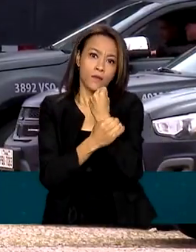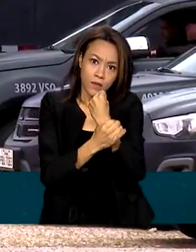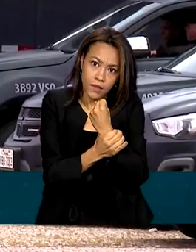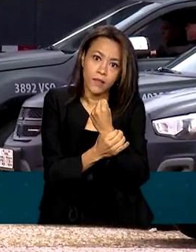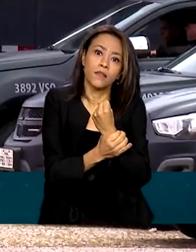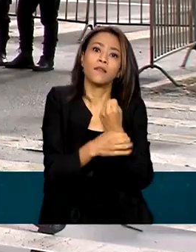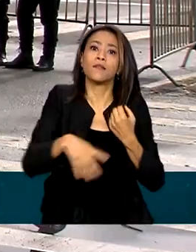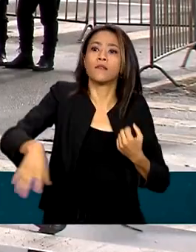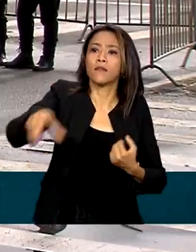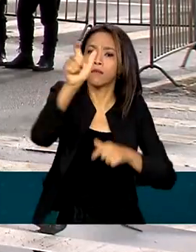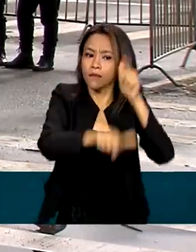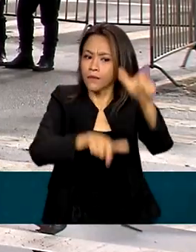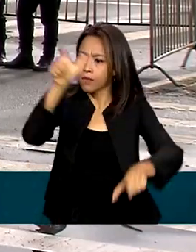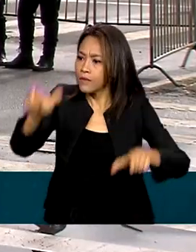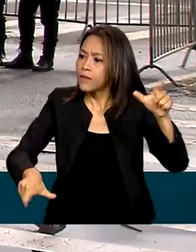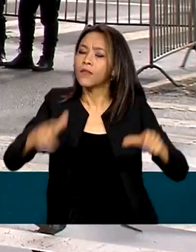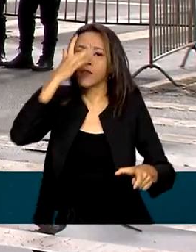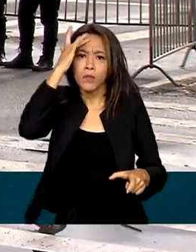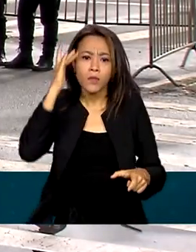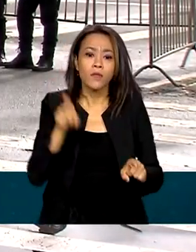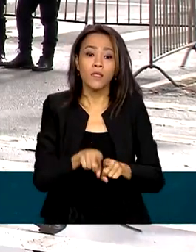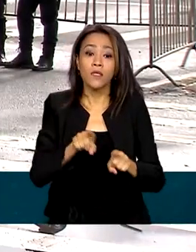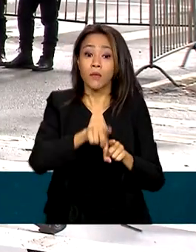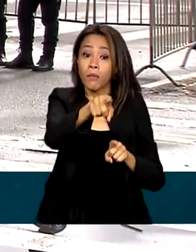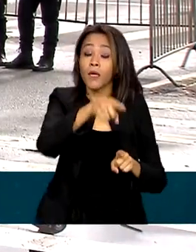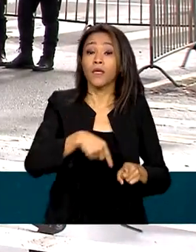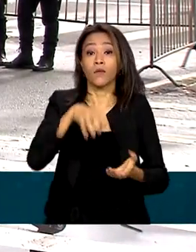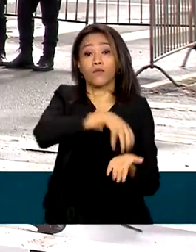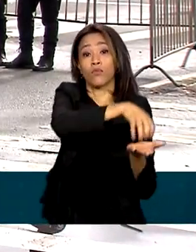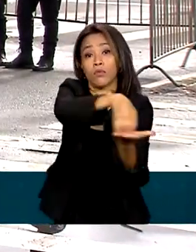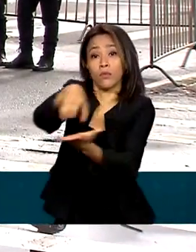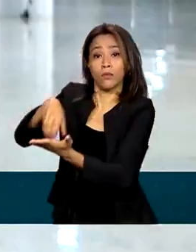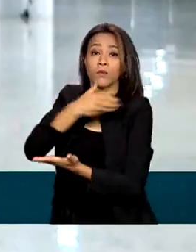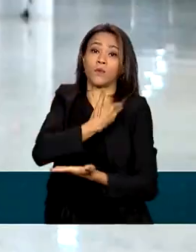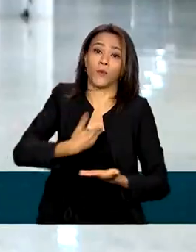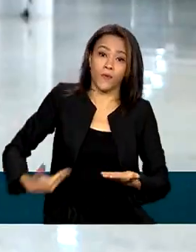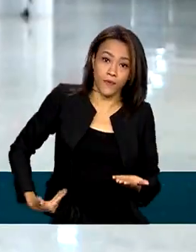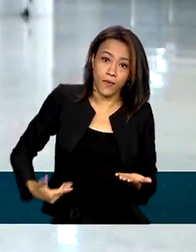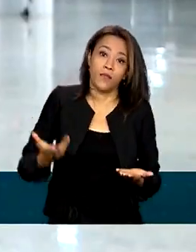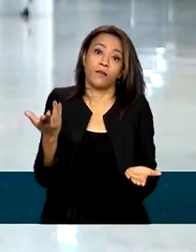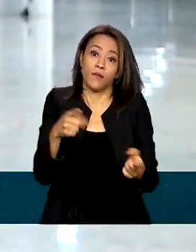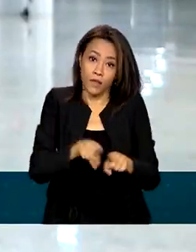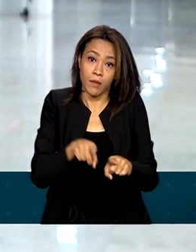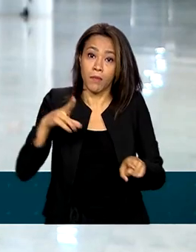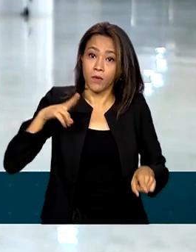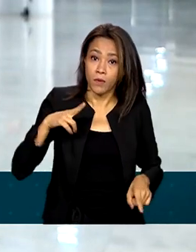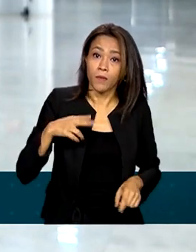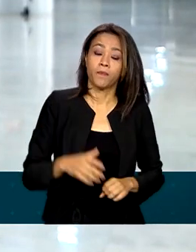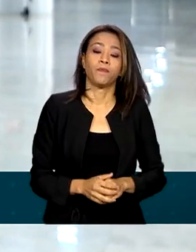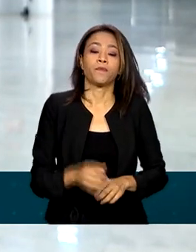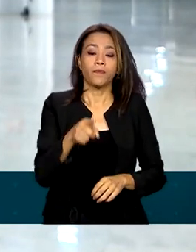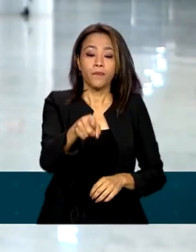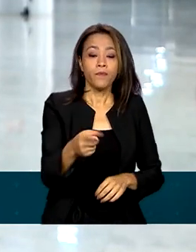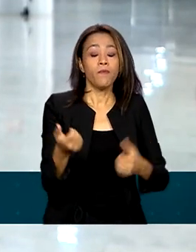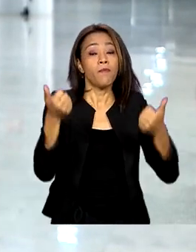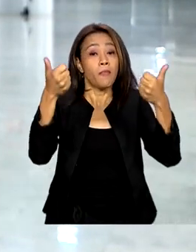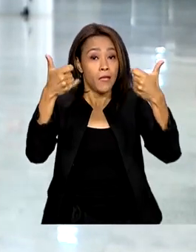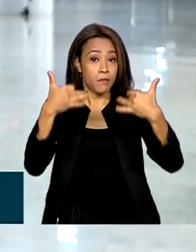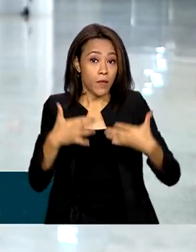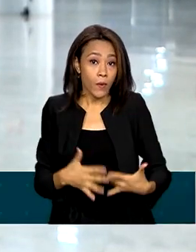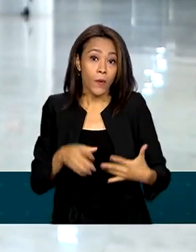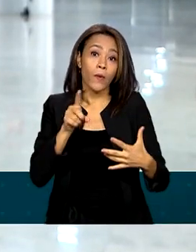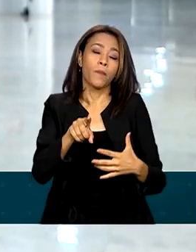a segurança das pessoas e dos patrimônios da União e privados. A Advocacia Geral da União também